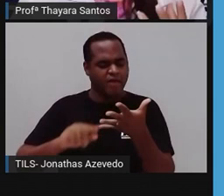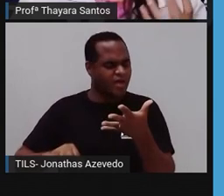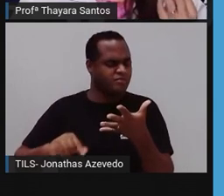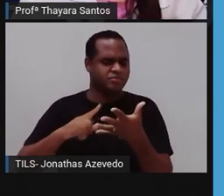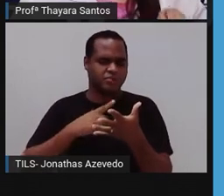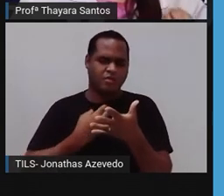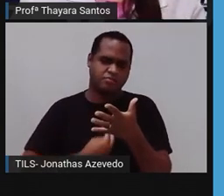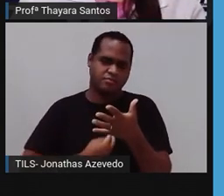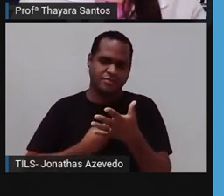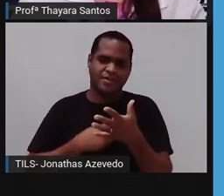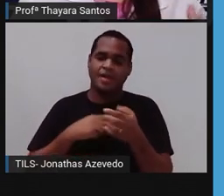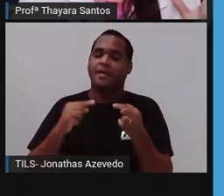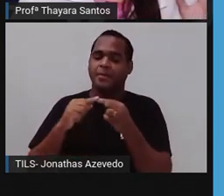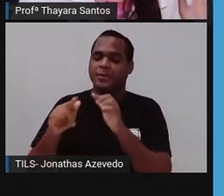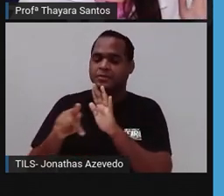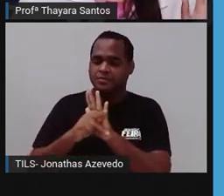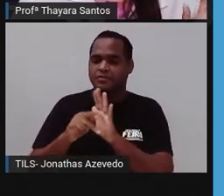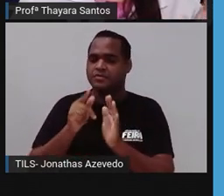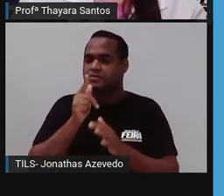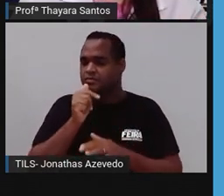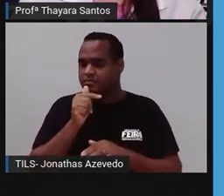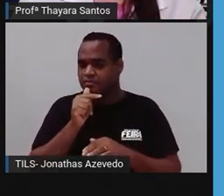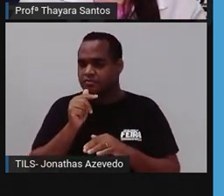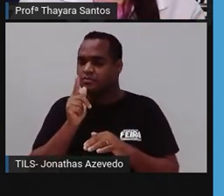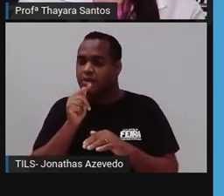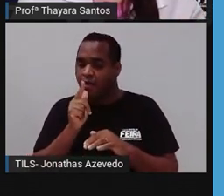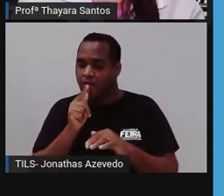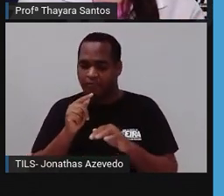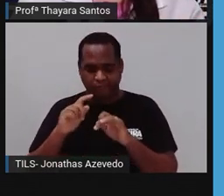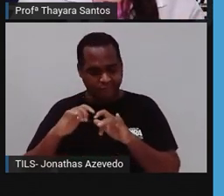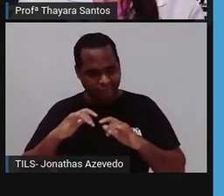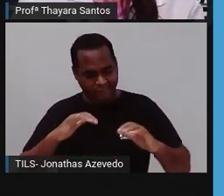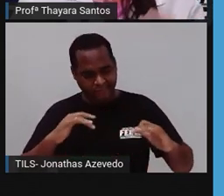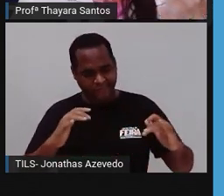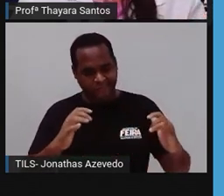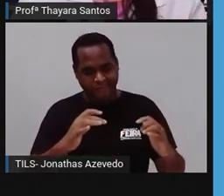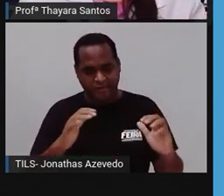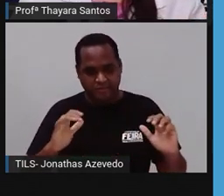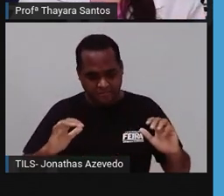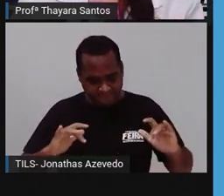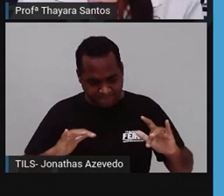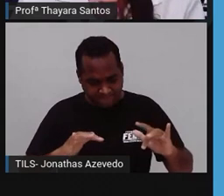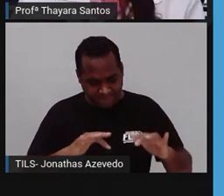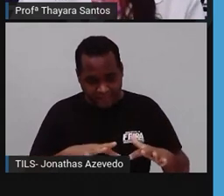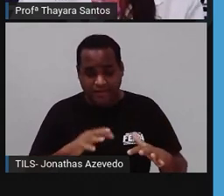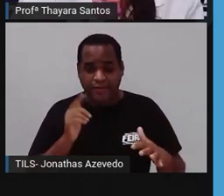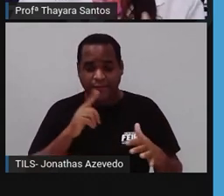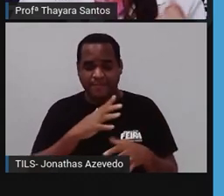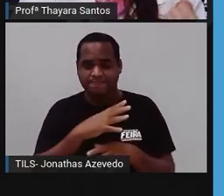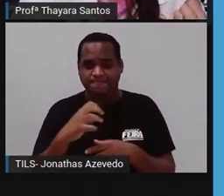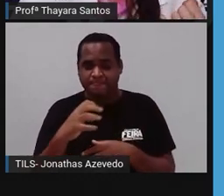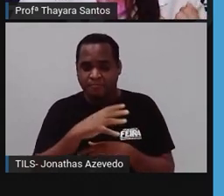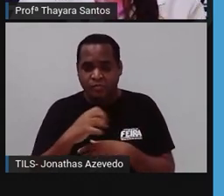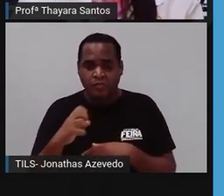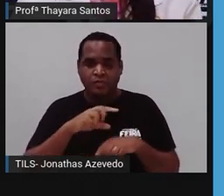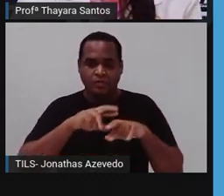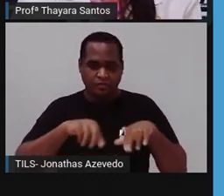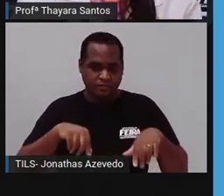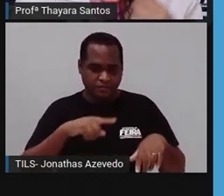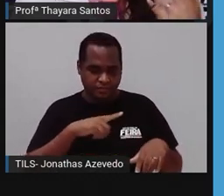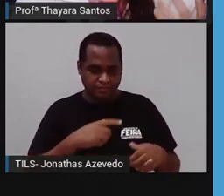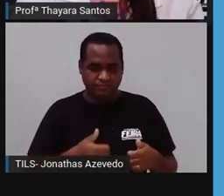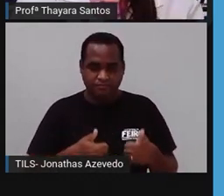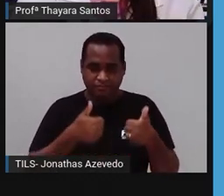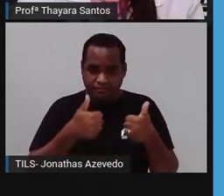vindo da própria água. Então, essa água entra pelos óxios e ela, depois que ele consegue absorver os nutrientes da